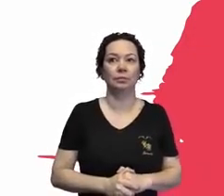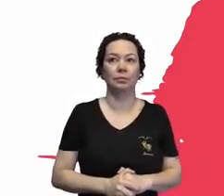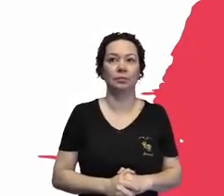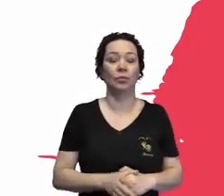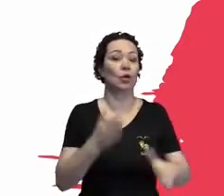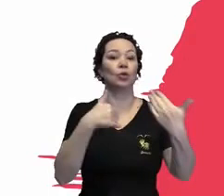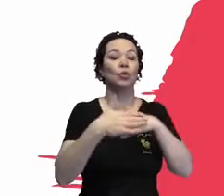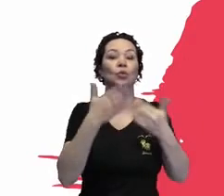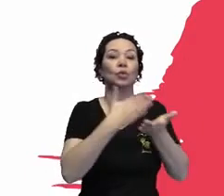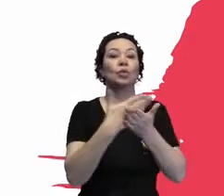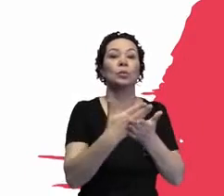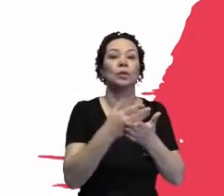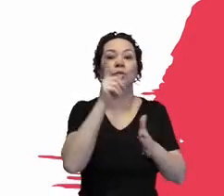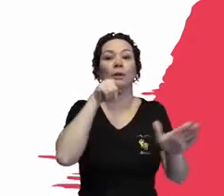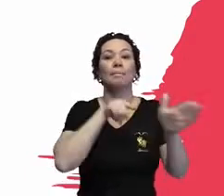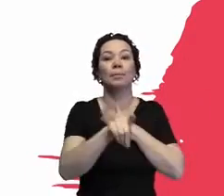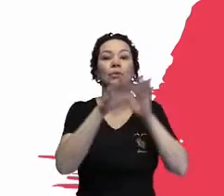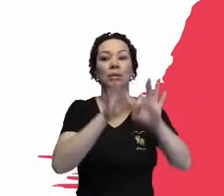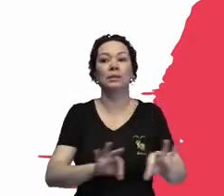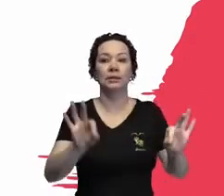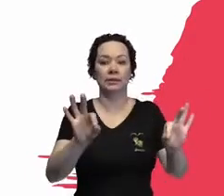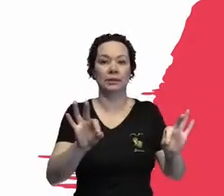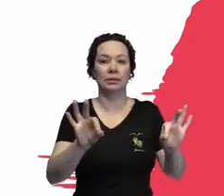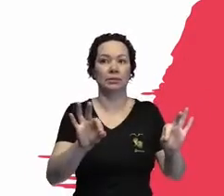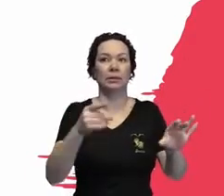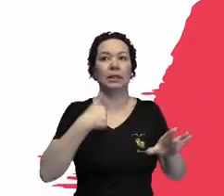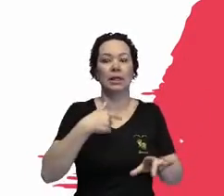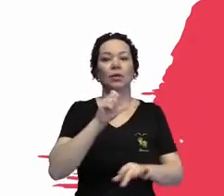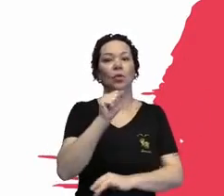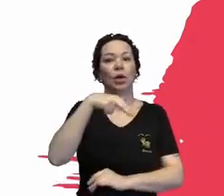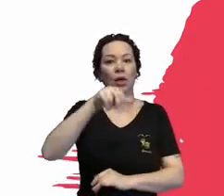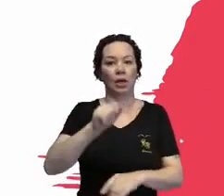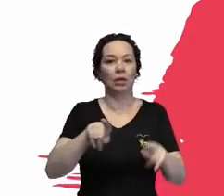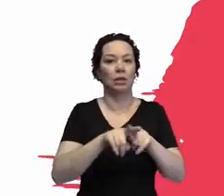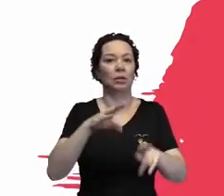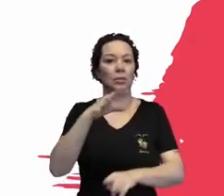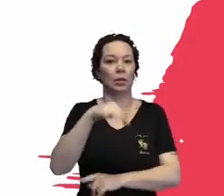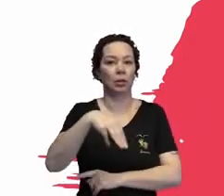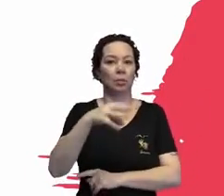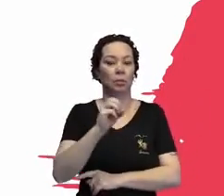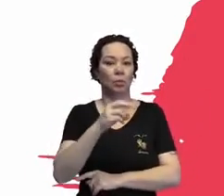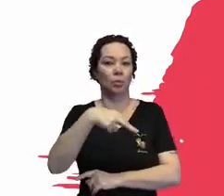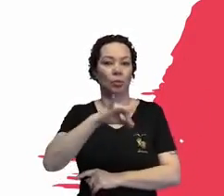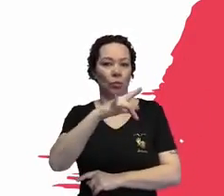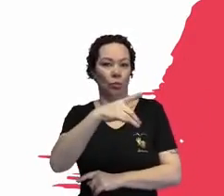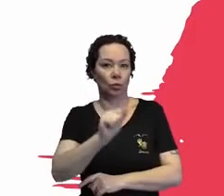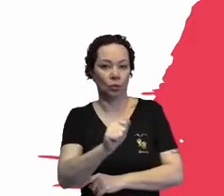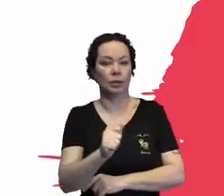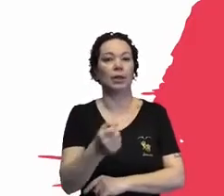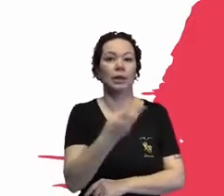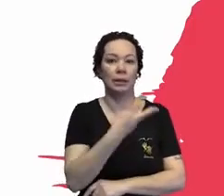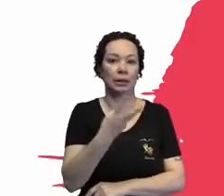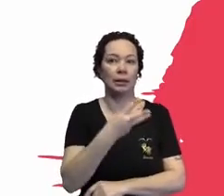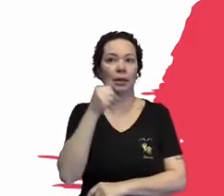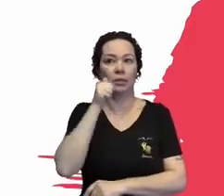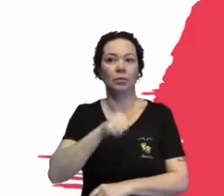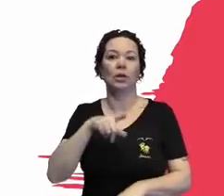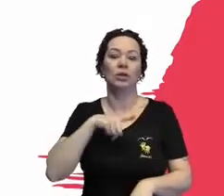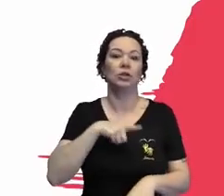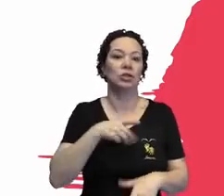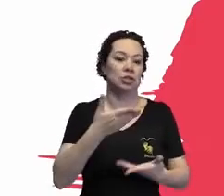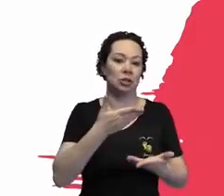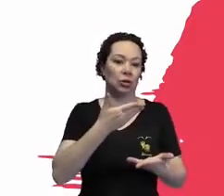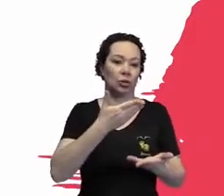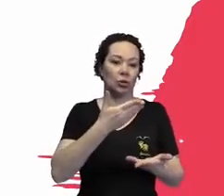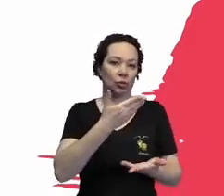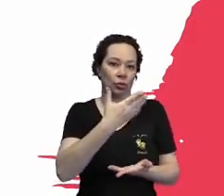Tudo começou com uma pergunta muito simples, que fomos eu, Ana e Mônica, que nos perguntamos, os meninos eram colegas de escola,